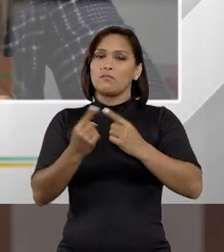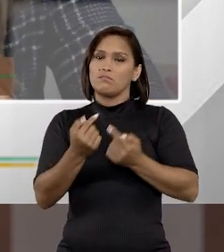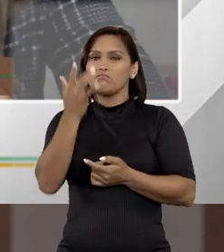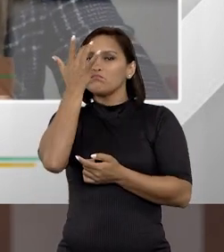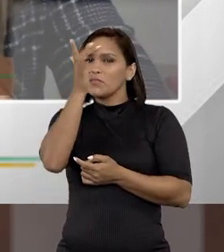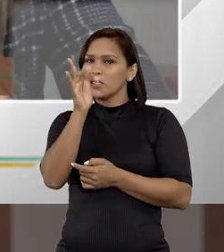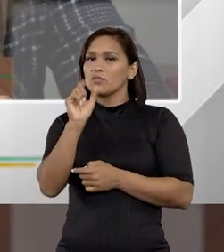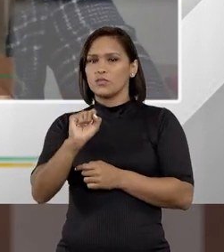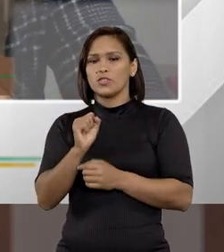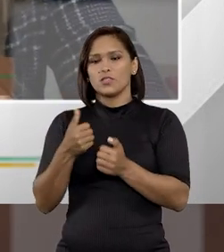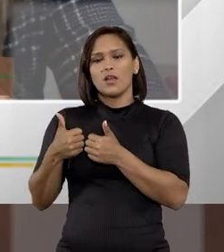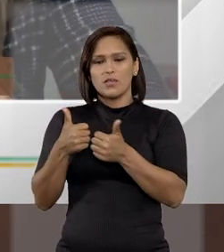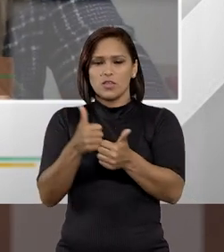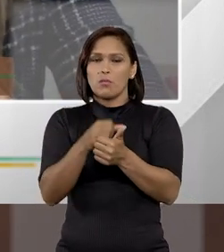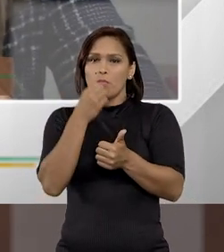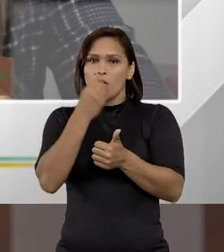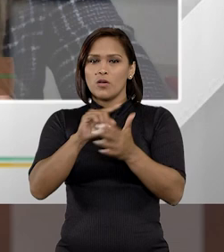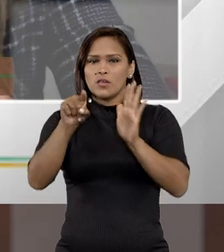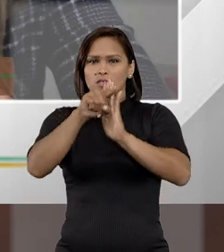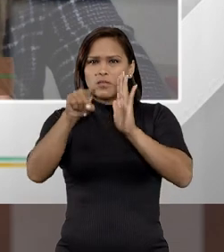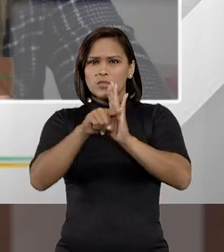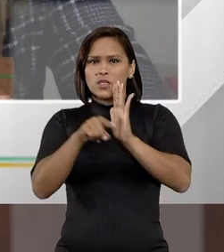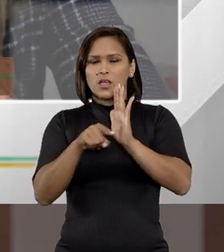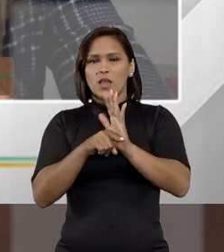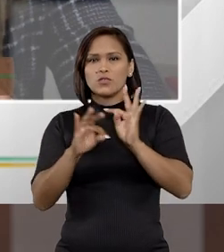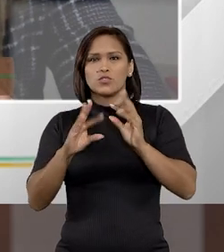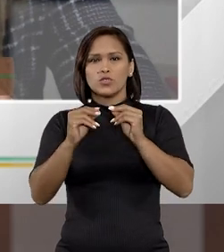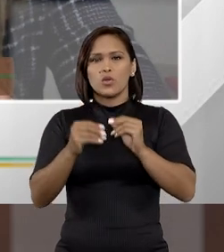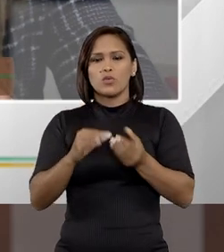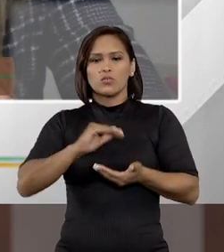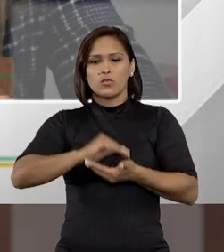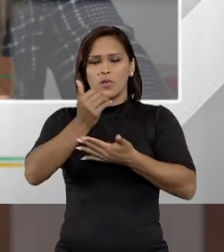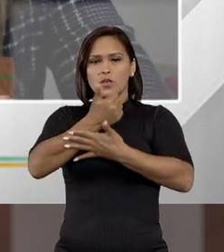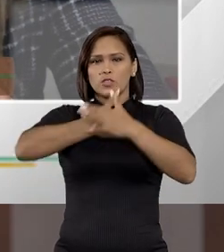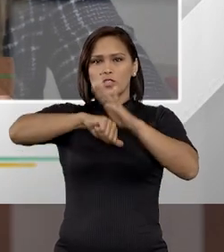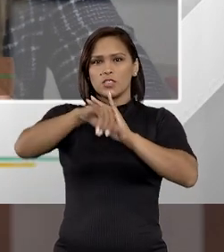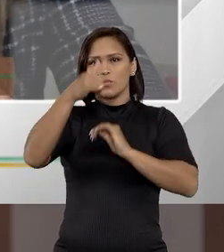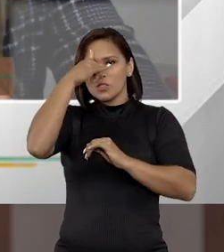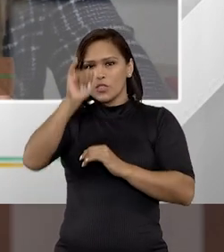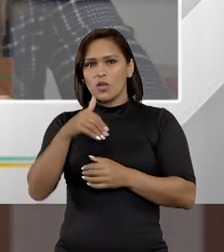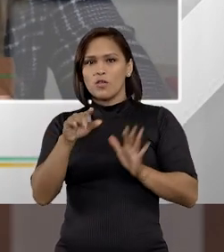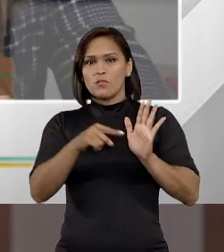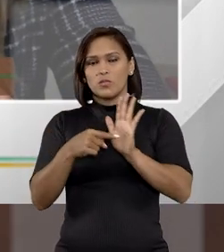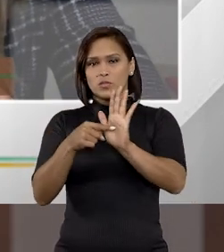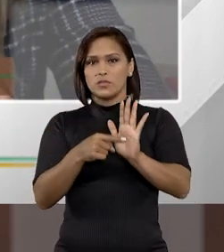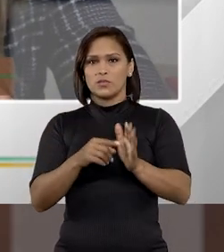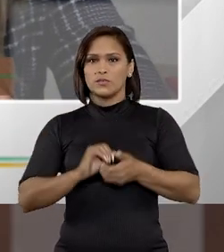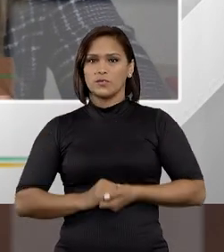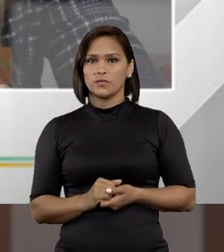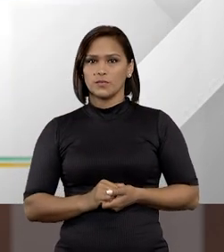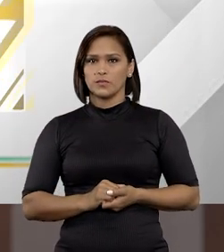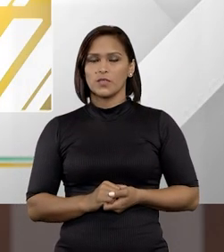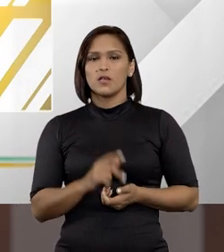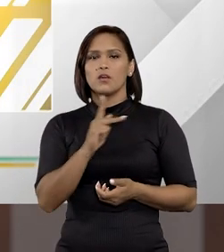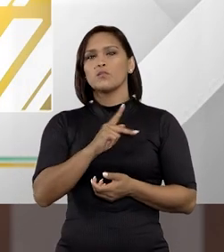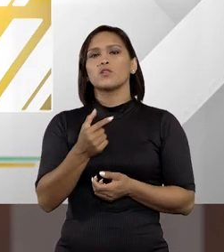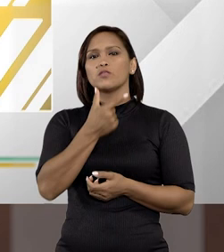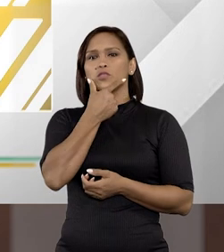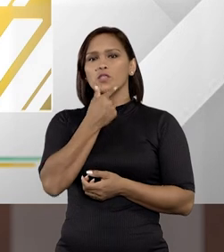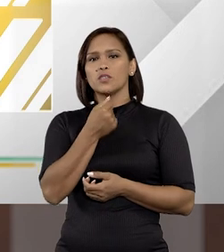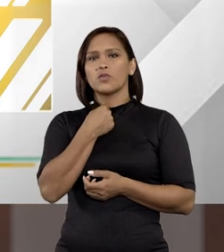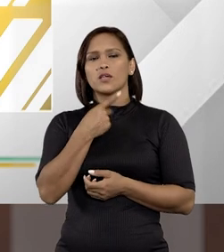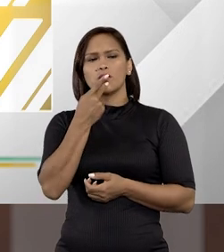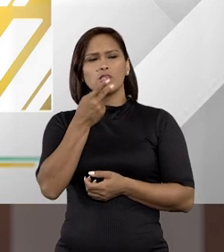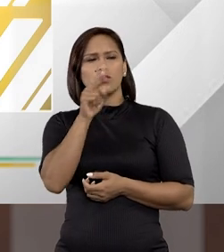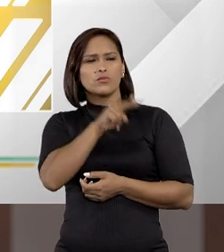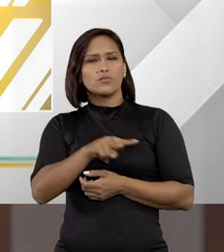mas eu acho que a gente está caminhando bem sim nas aplicações do que o pacote anti-crime trouxe de novidade. Professor Eduardo,